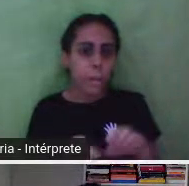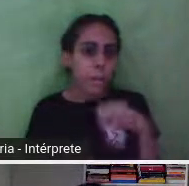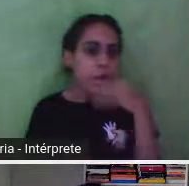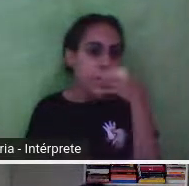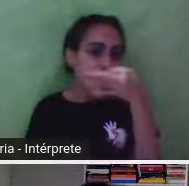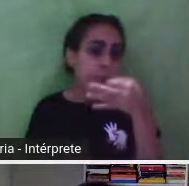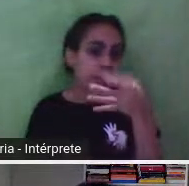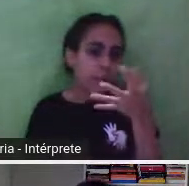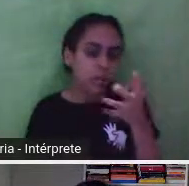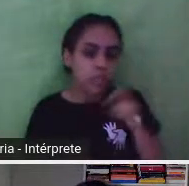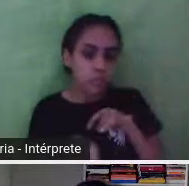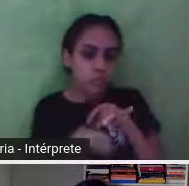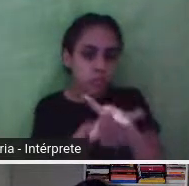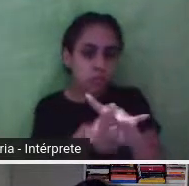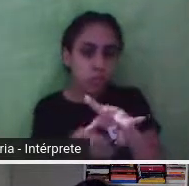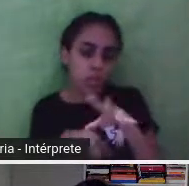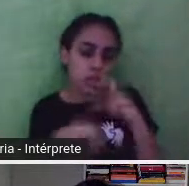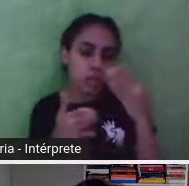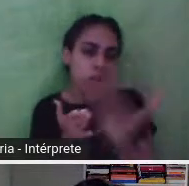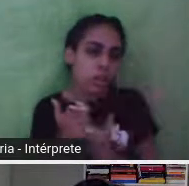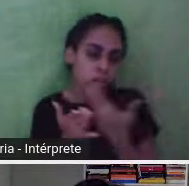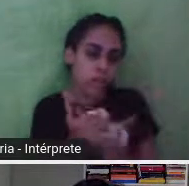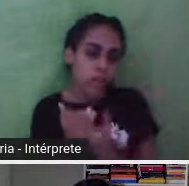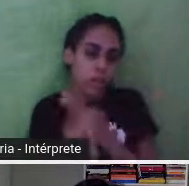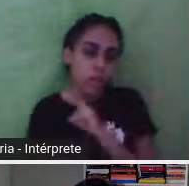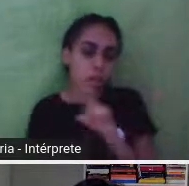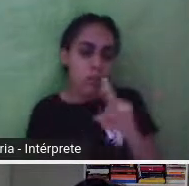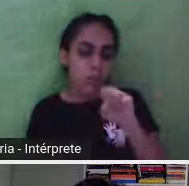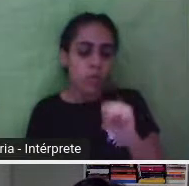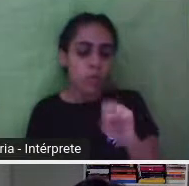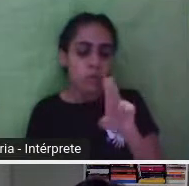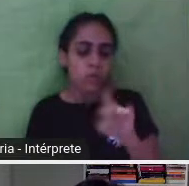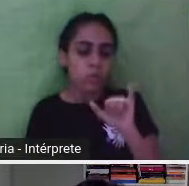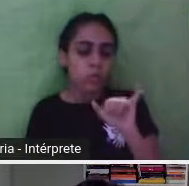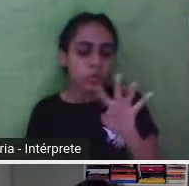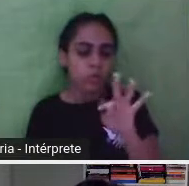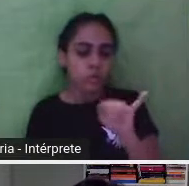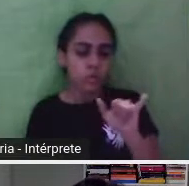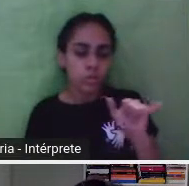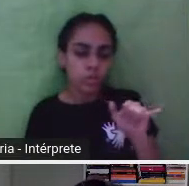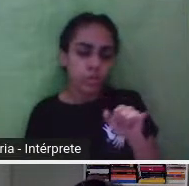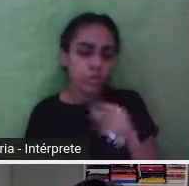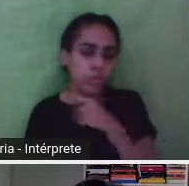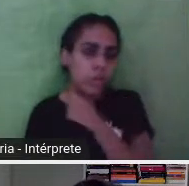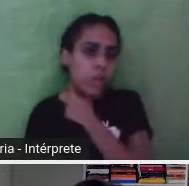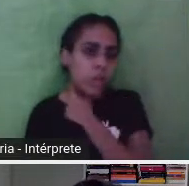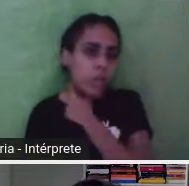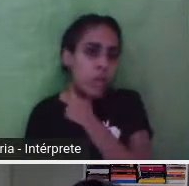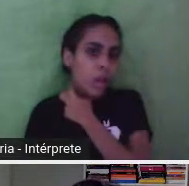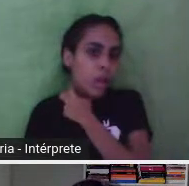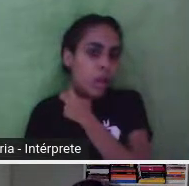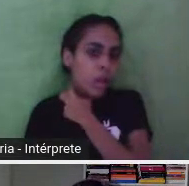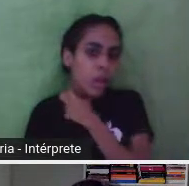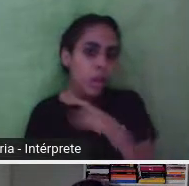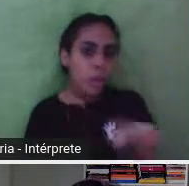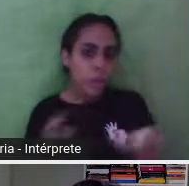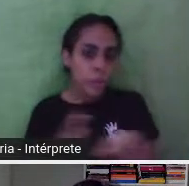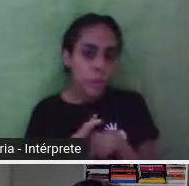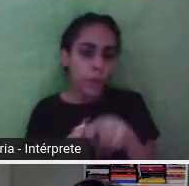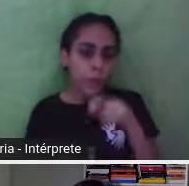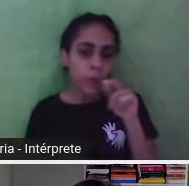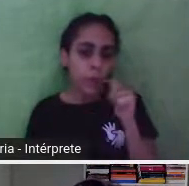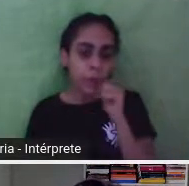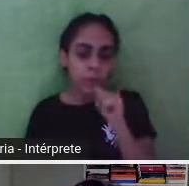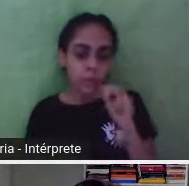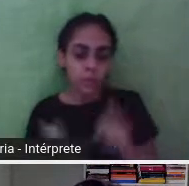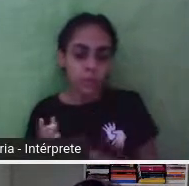fala exatamente dessa situação, né, uma mulher... Giovanna Madaloso, né, Giovanna Madaloso, né? Isso, é esse mesmo. A Cátia, quando